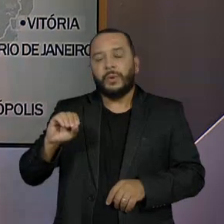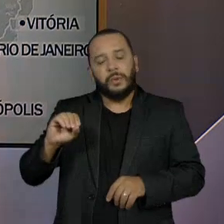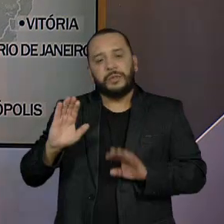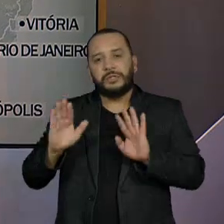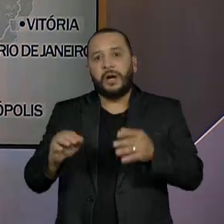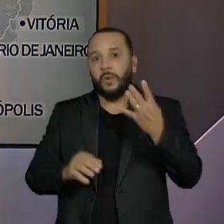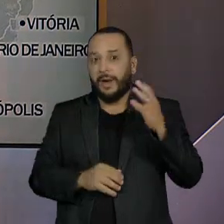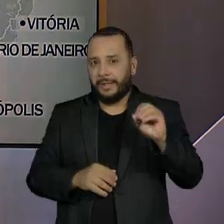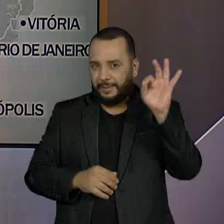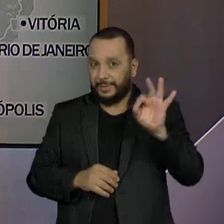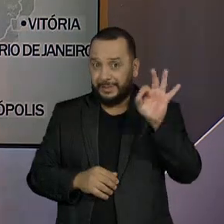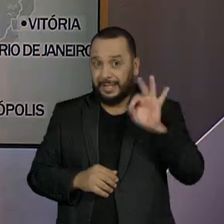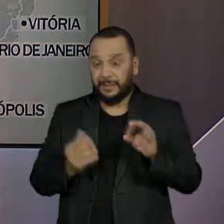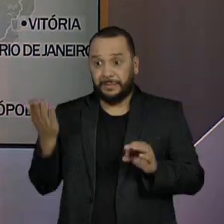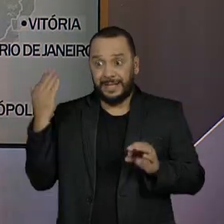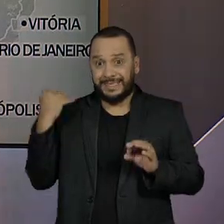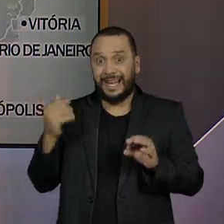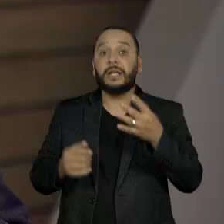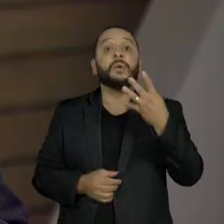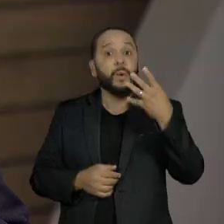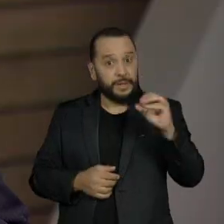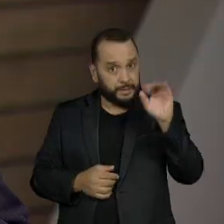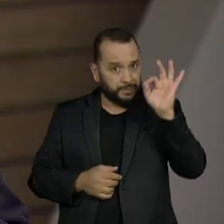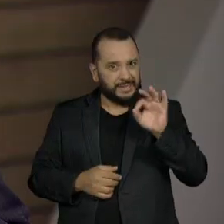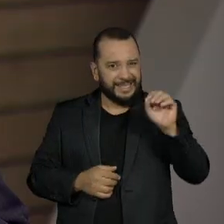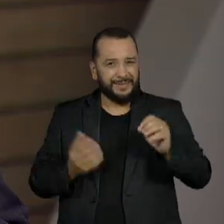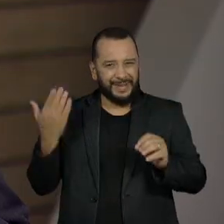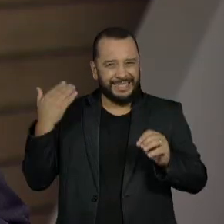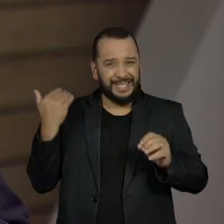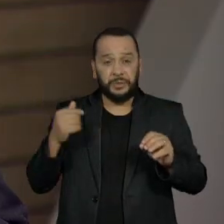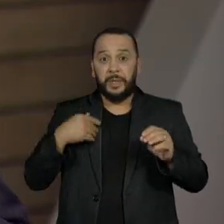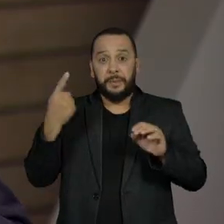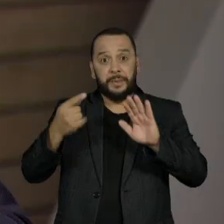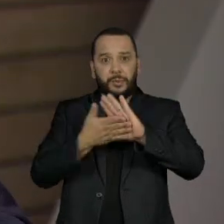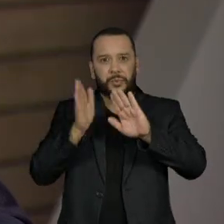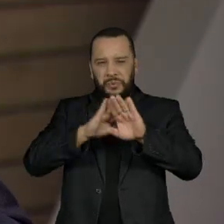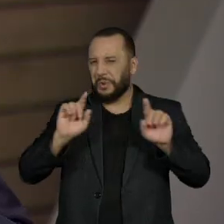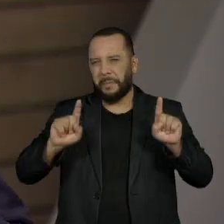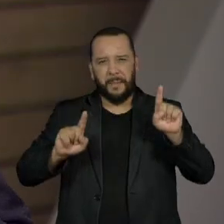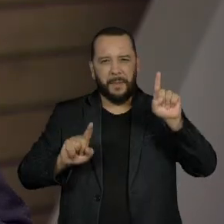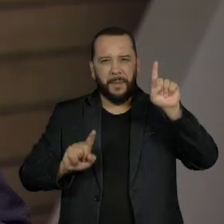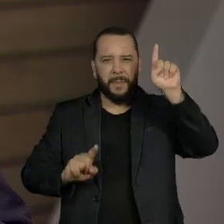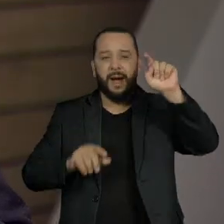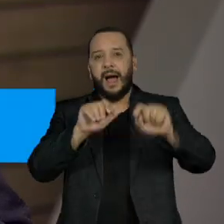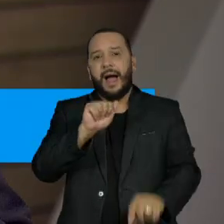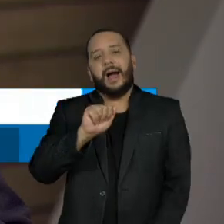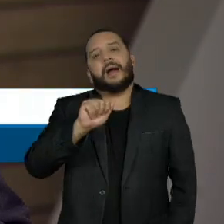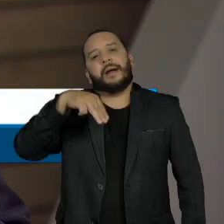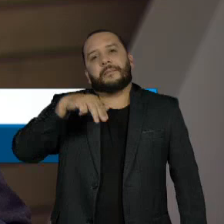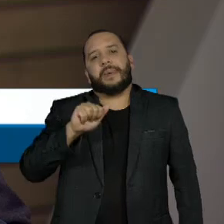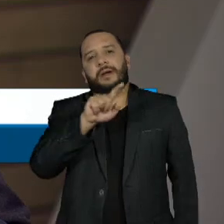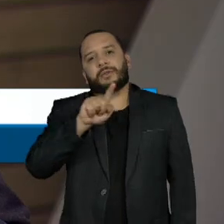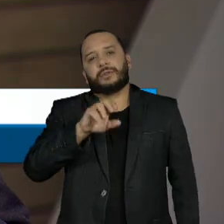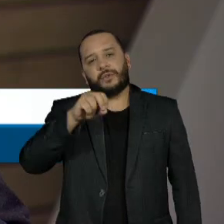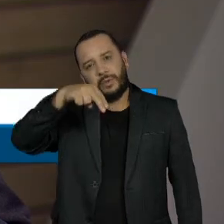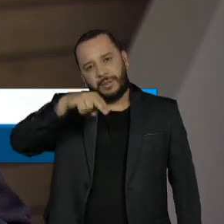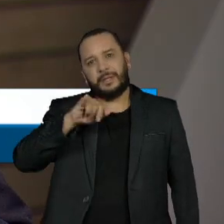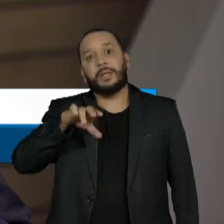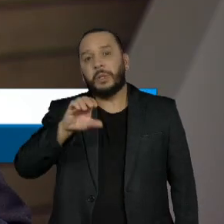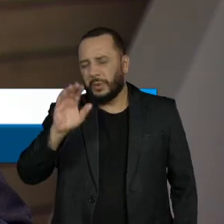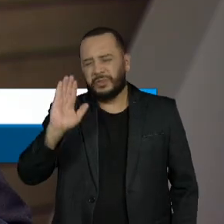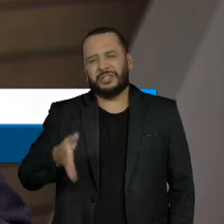Ele que liderou no primeiro turno. Outro caso de um candidato que liderou, o Amazonino super conhecido, Já foi prefeito, já foi